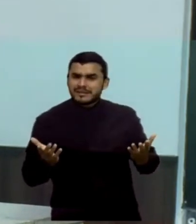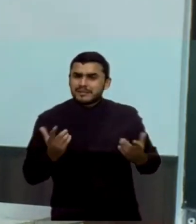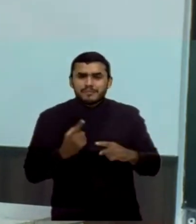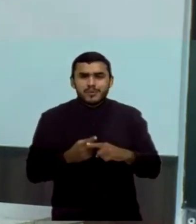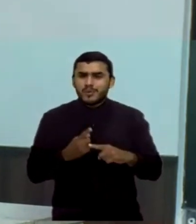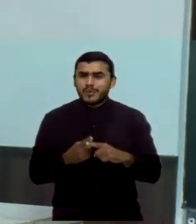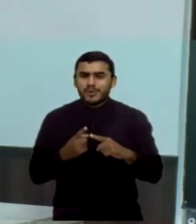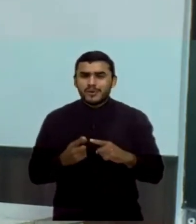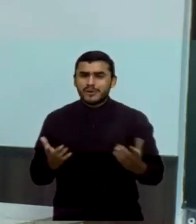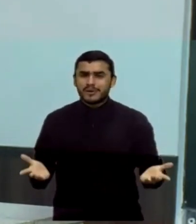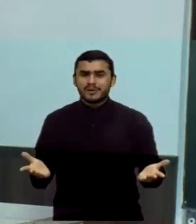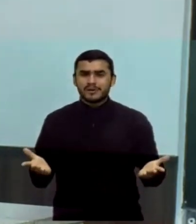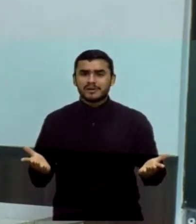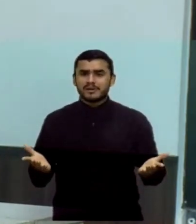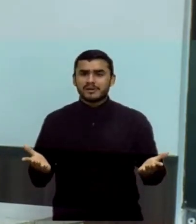quê?